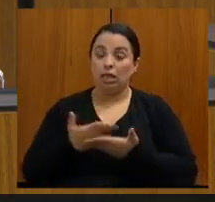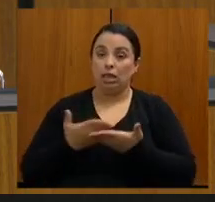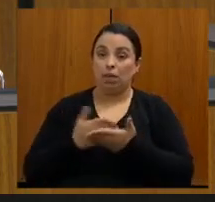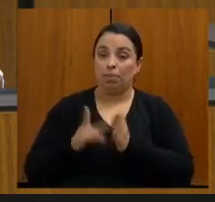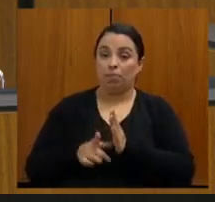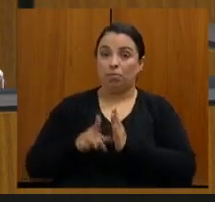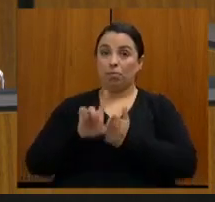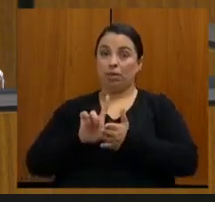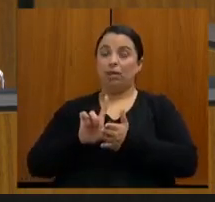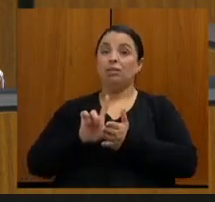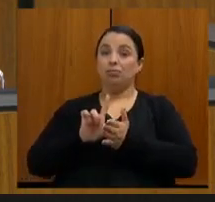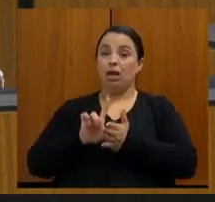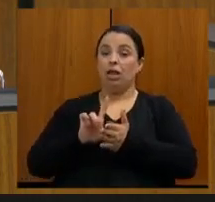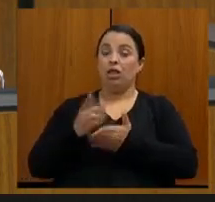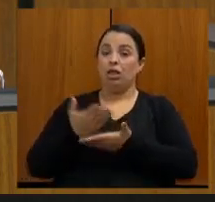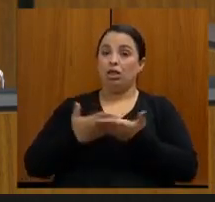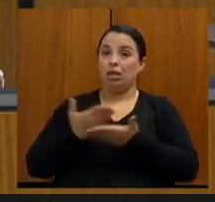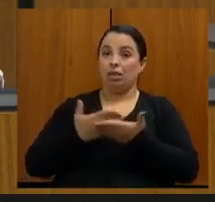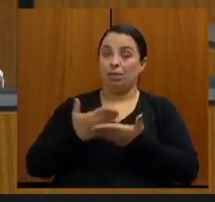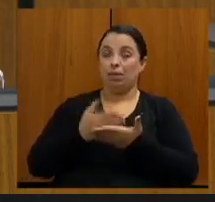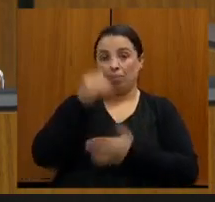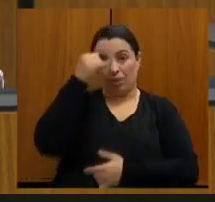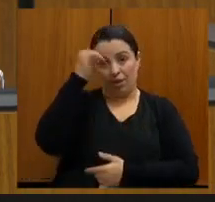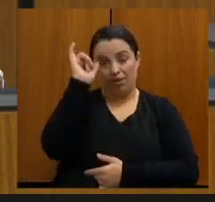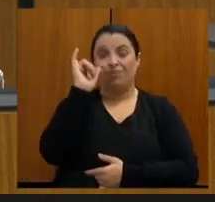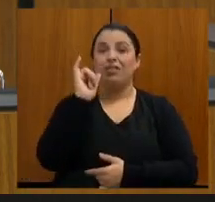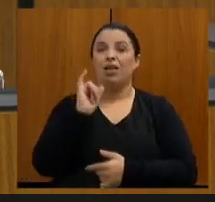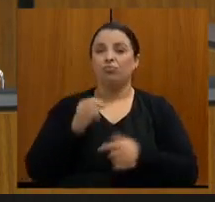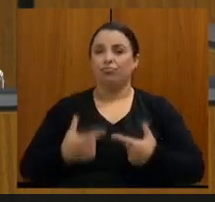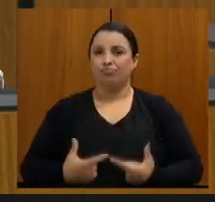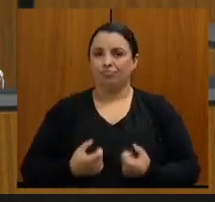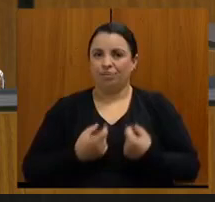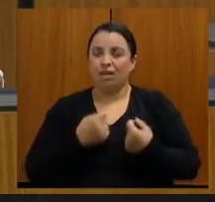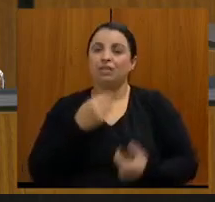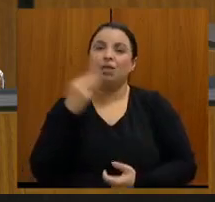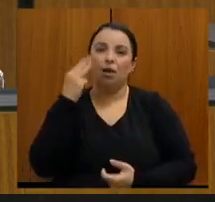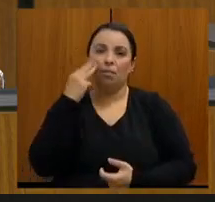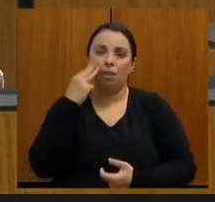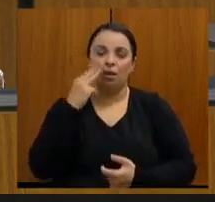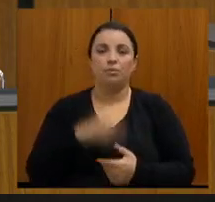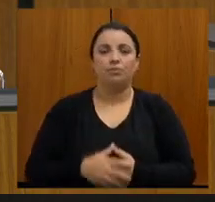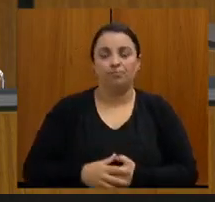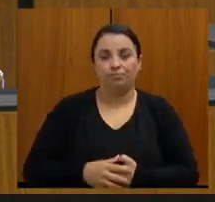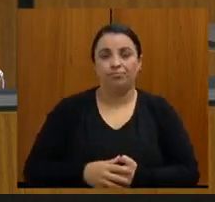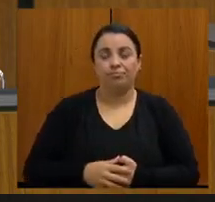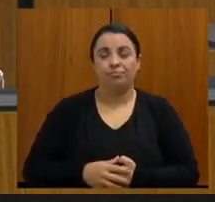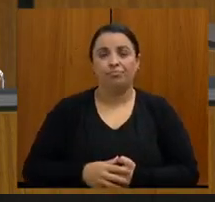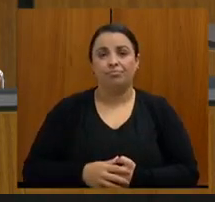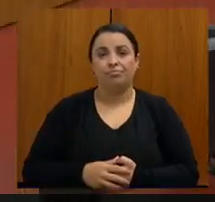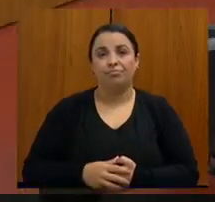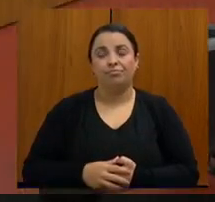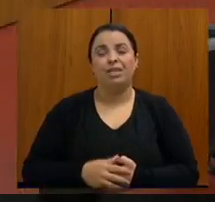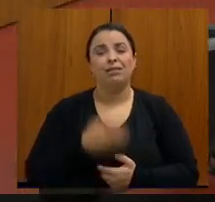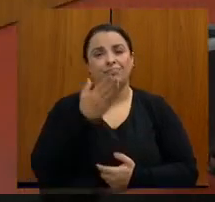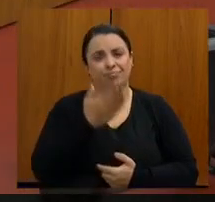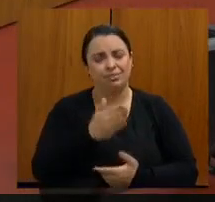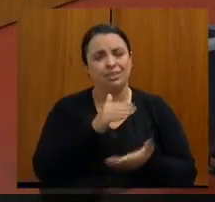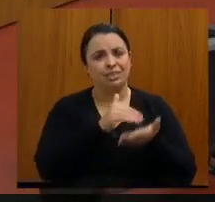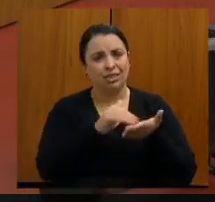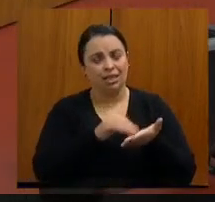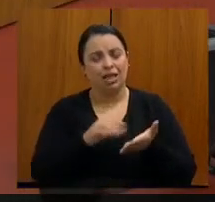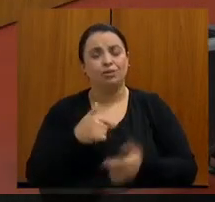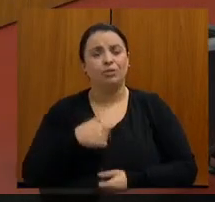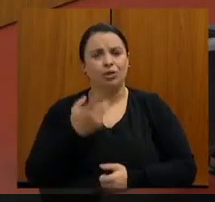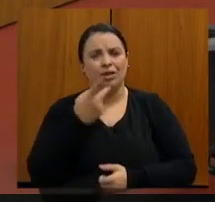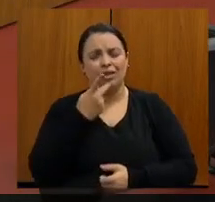mama. Eu gostaria inicialmente, secretário, se o senhor me permite, dizer que o senhor